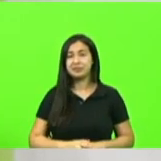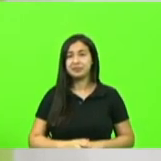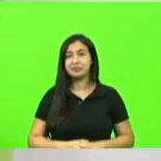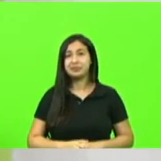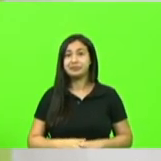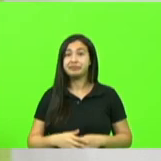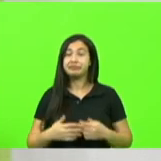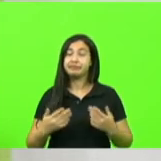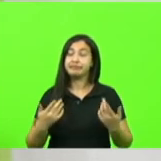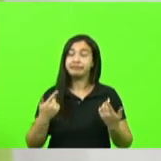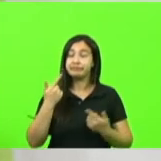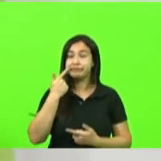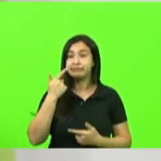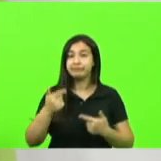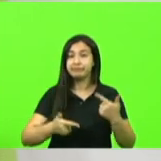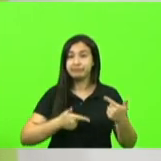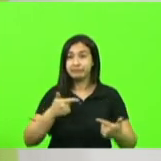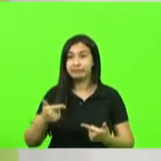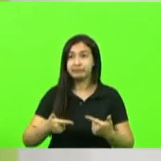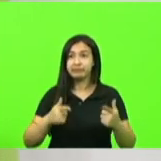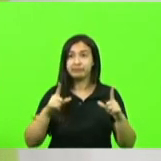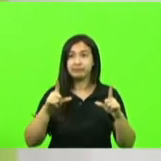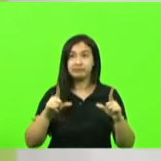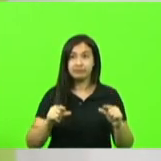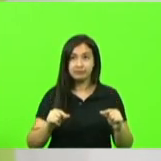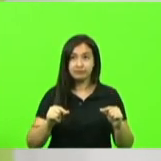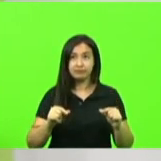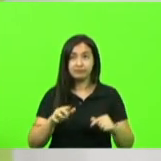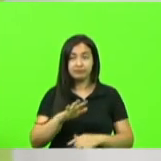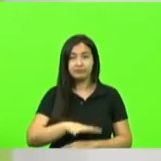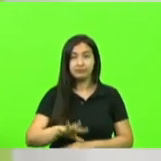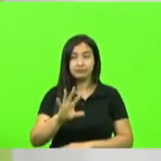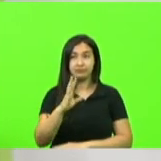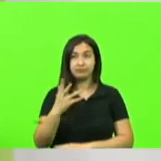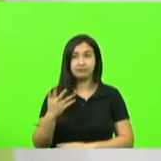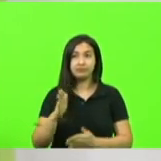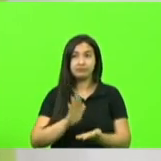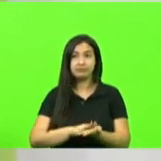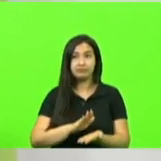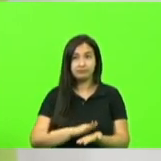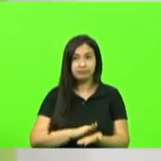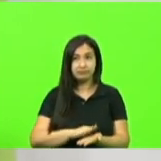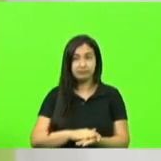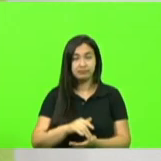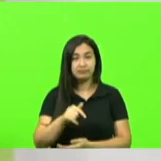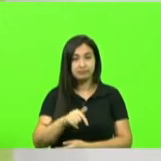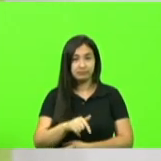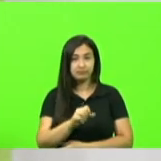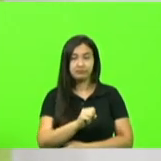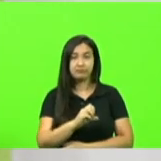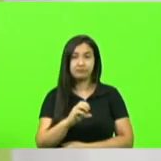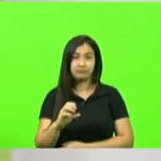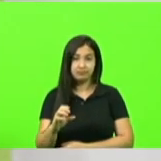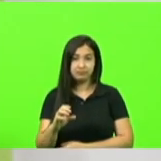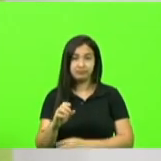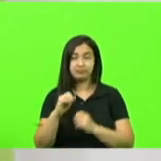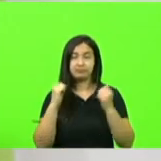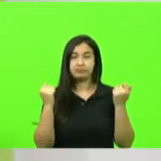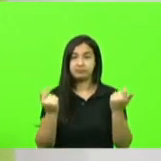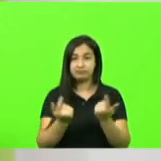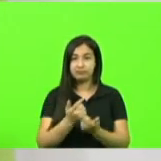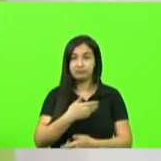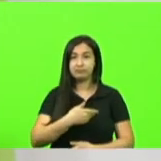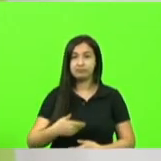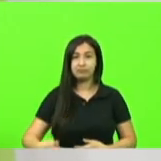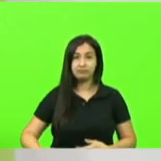trabalhar para mitigar essa questão ambiental então quero parabenizar a esta casa parabenizar ao governo do estado